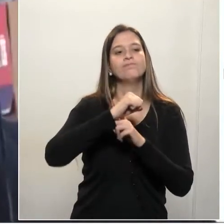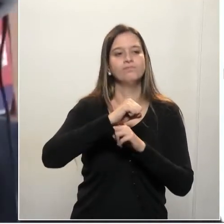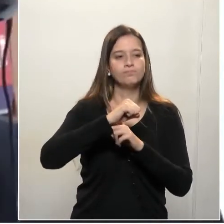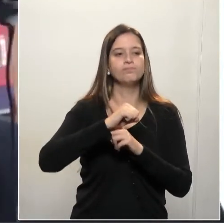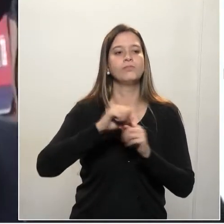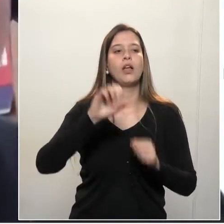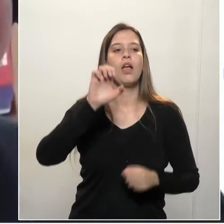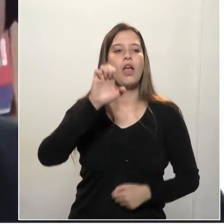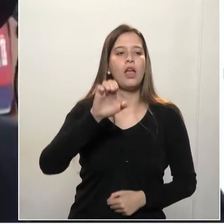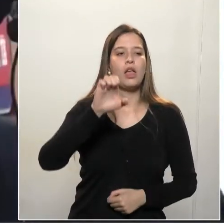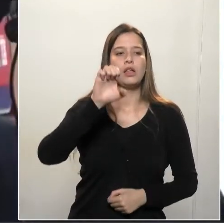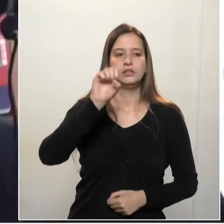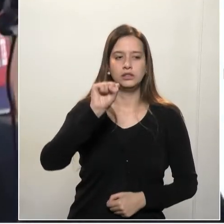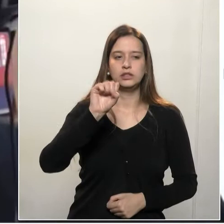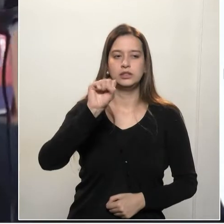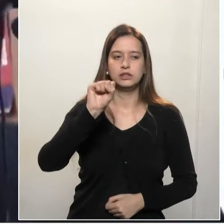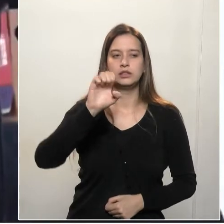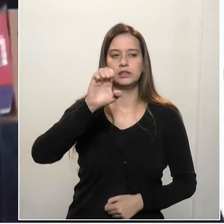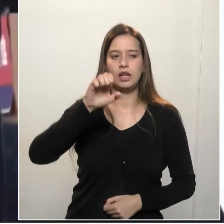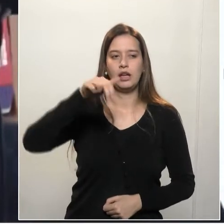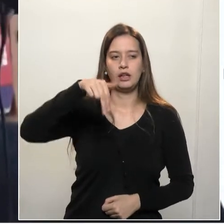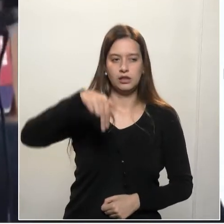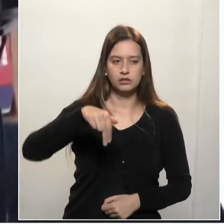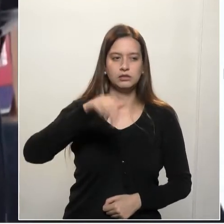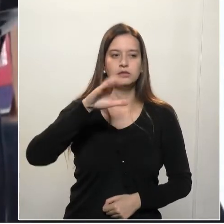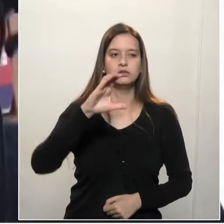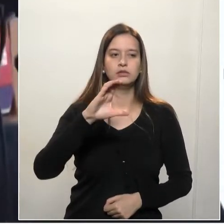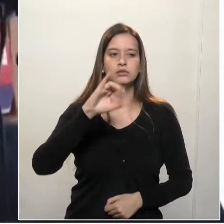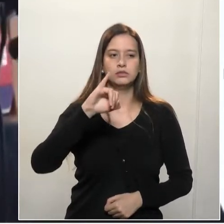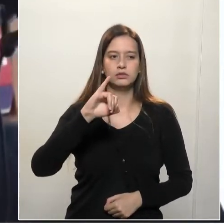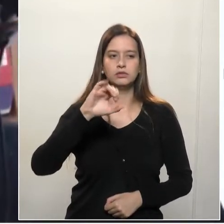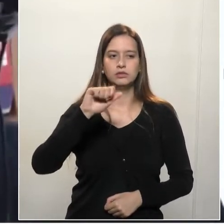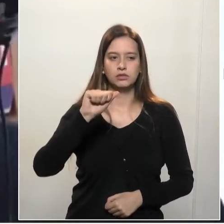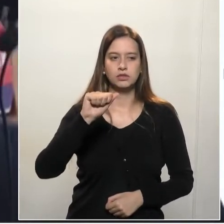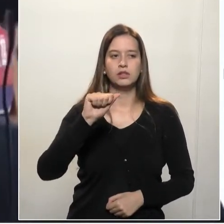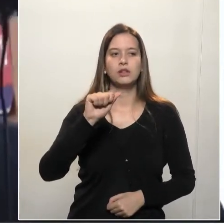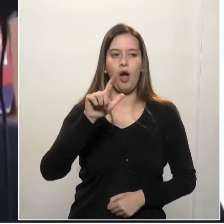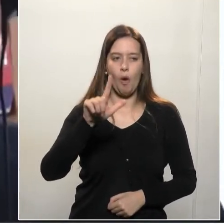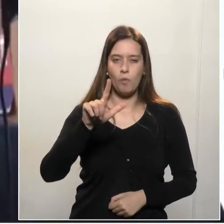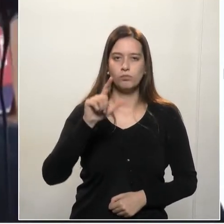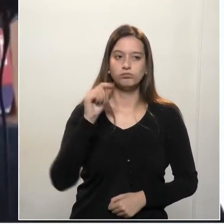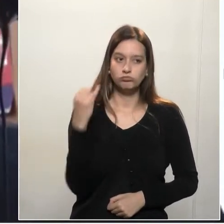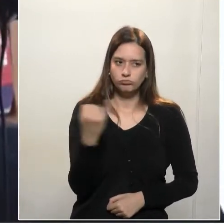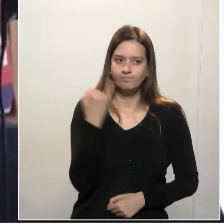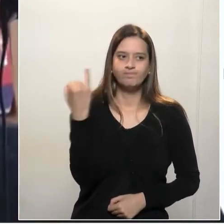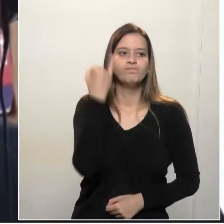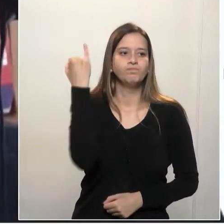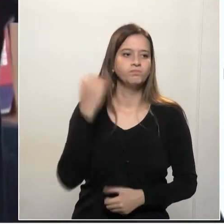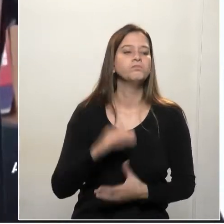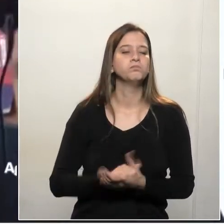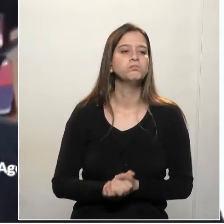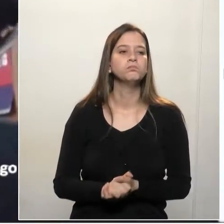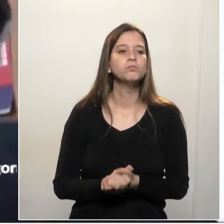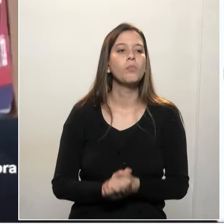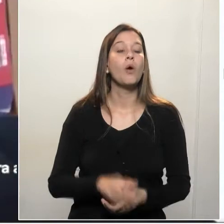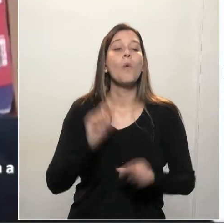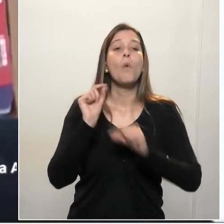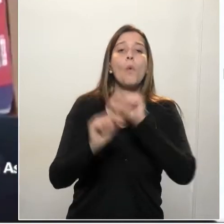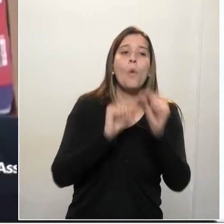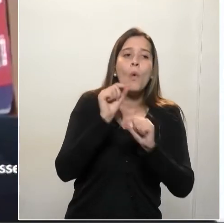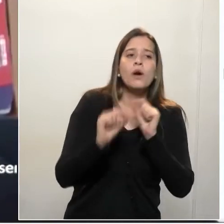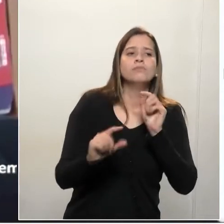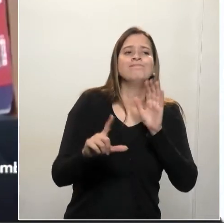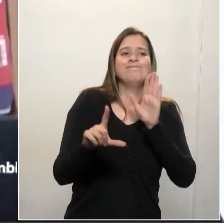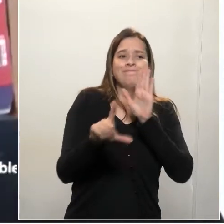como disse o deputado Alexandre Amaro, há uma lei de nossa autoria, minha e do deputado Alexandre Amaro, que